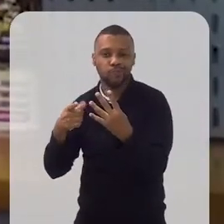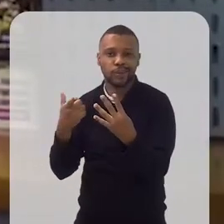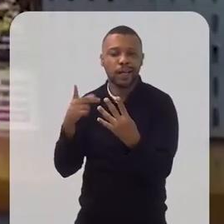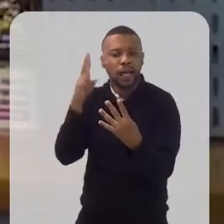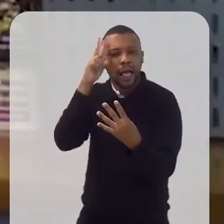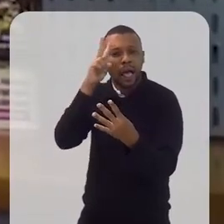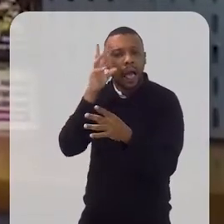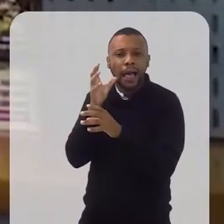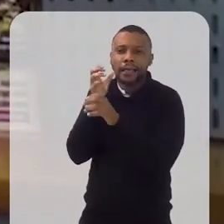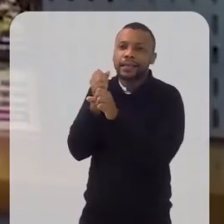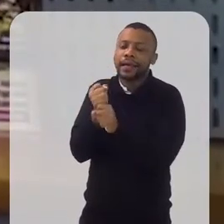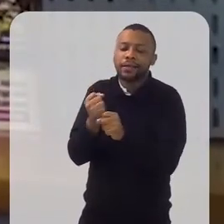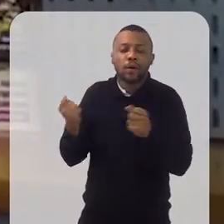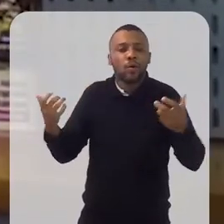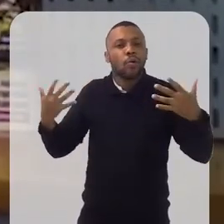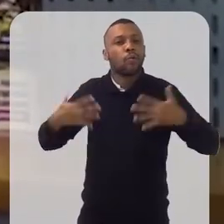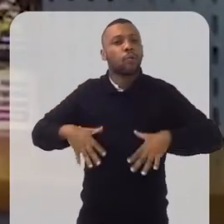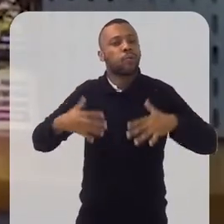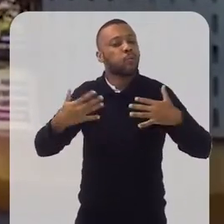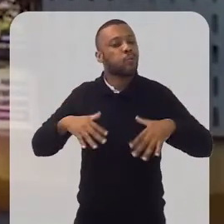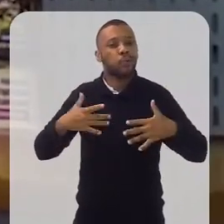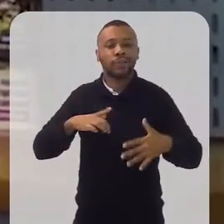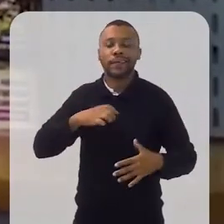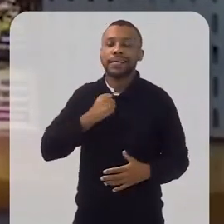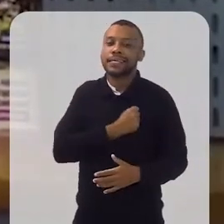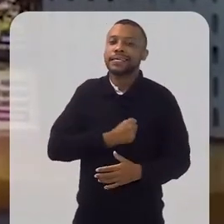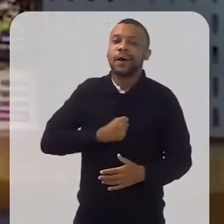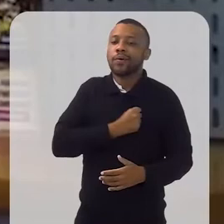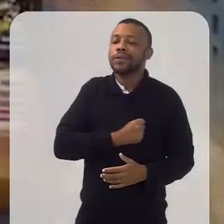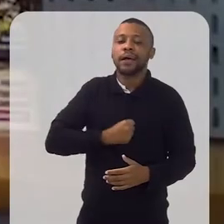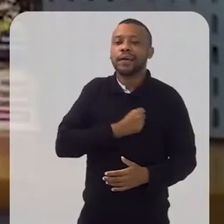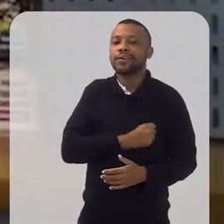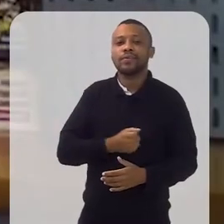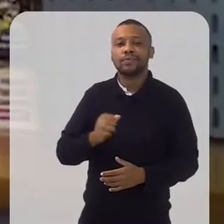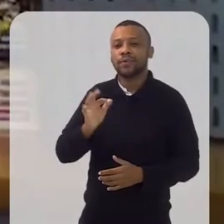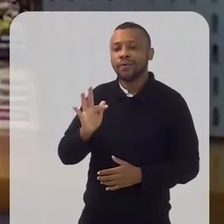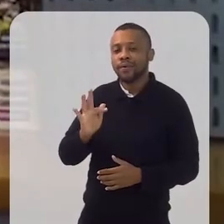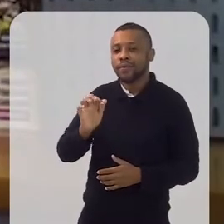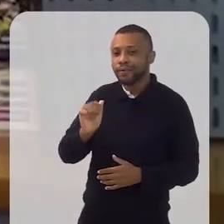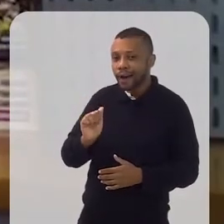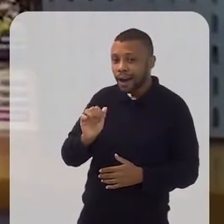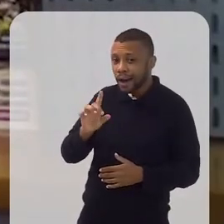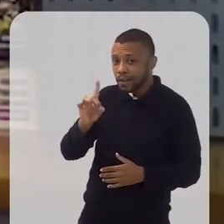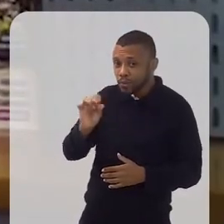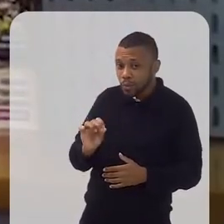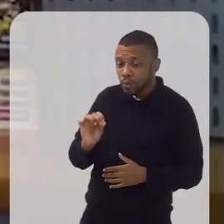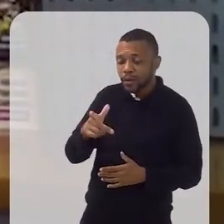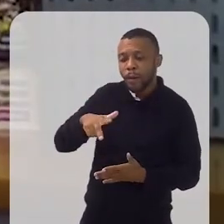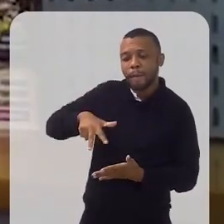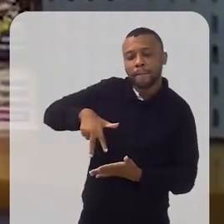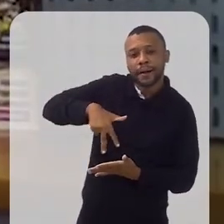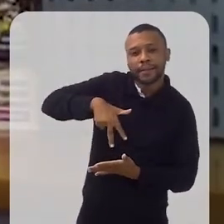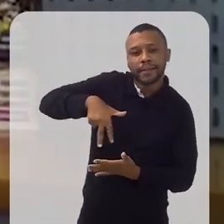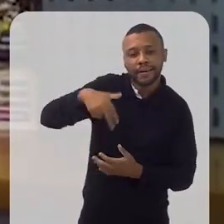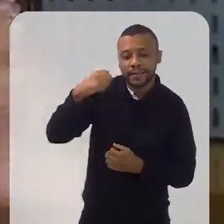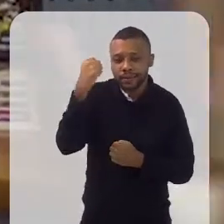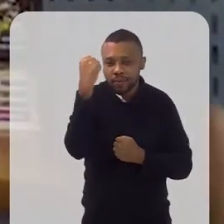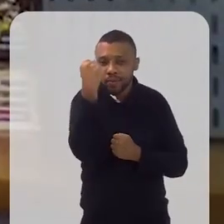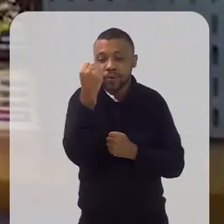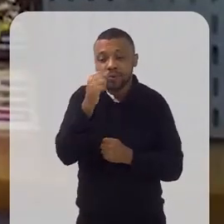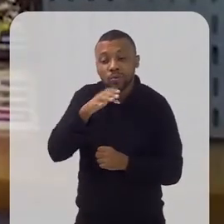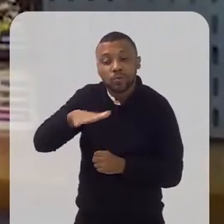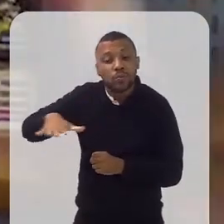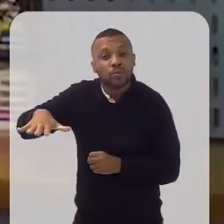fado. Fado é uma dança muito parecida com o jombo, também em círculos. E ele tem saudade do